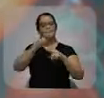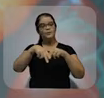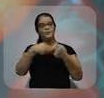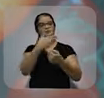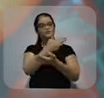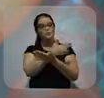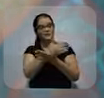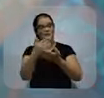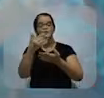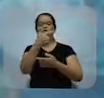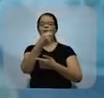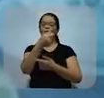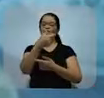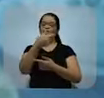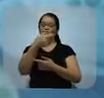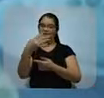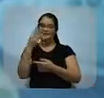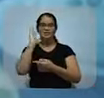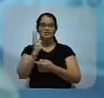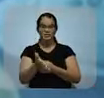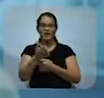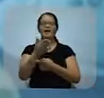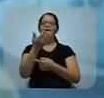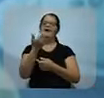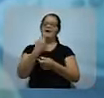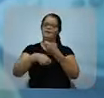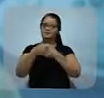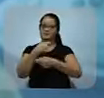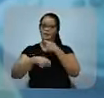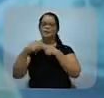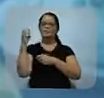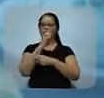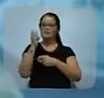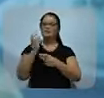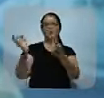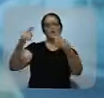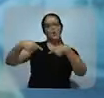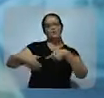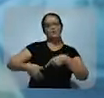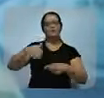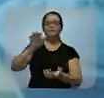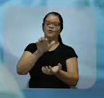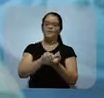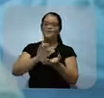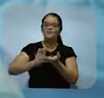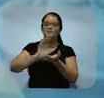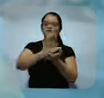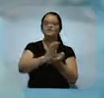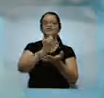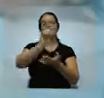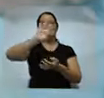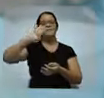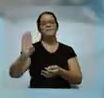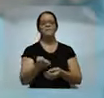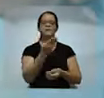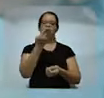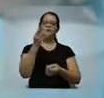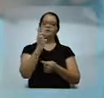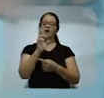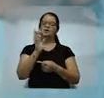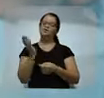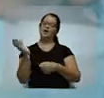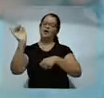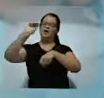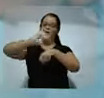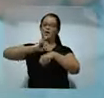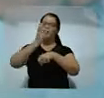já em 2023, vamos iniciar uma ação emergencial de combate à fome em Pernambuco. Investindo 1 bilhão de reais